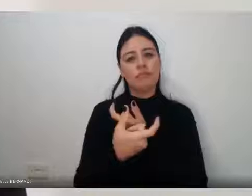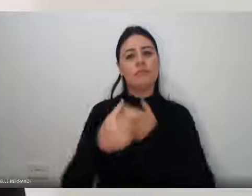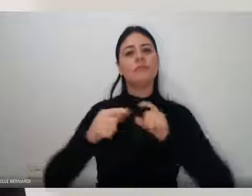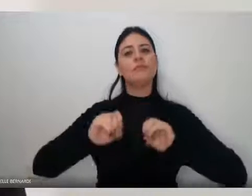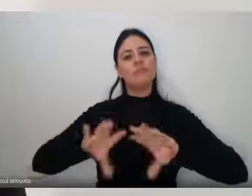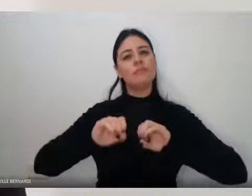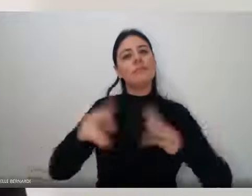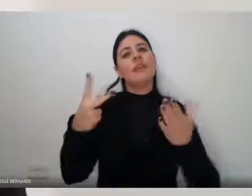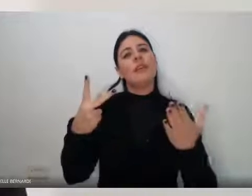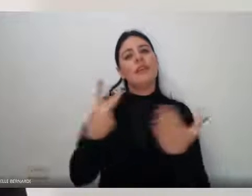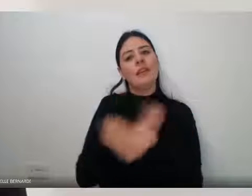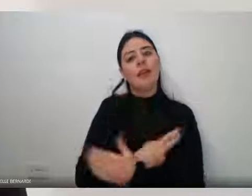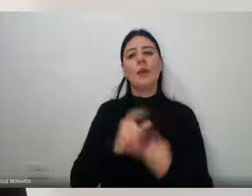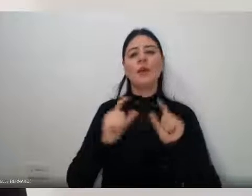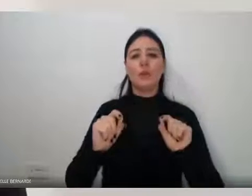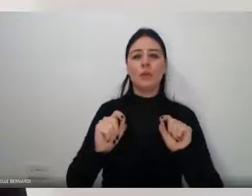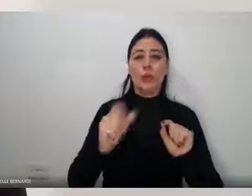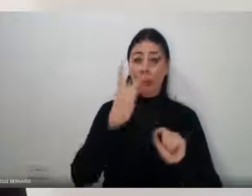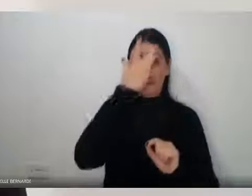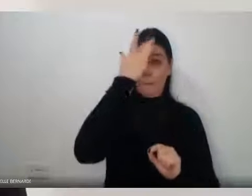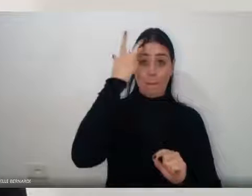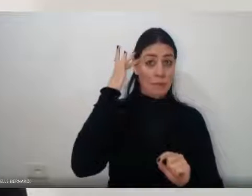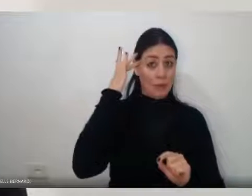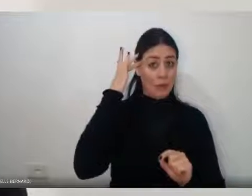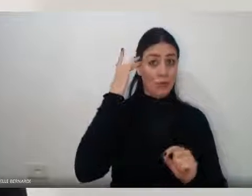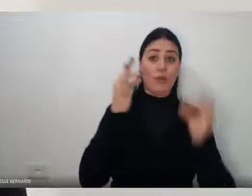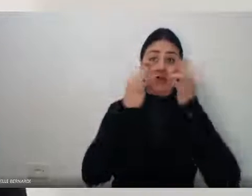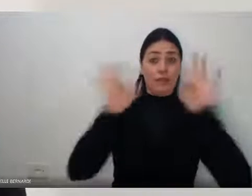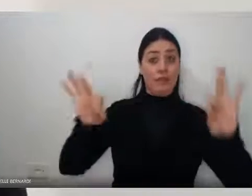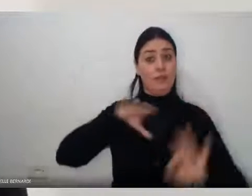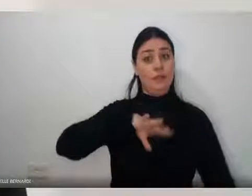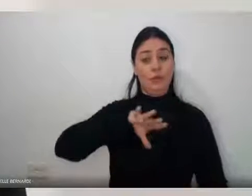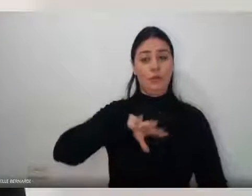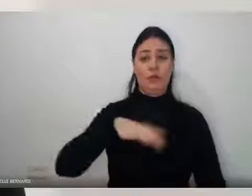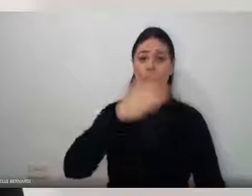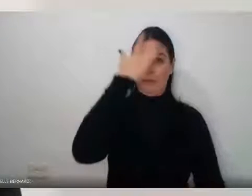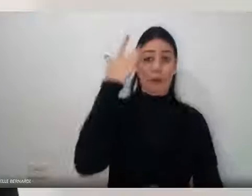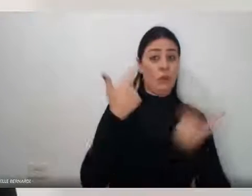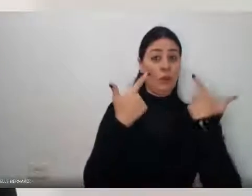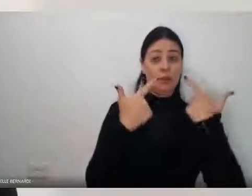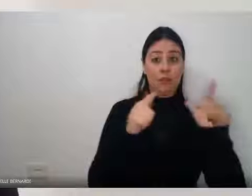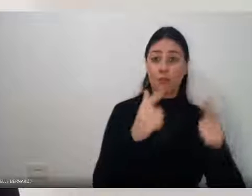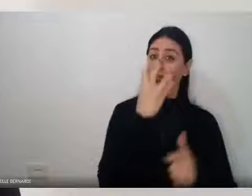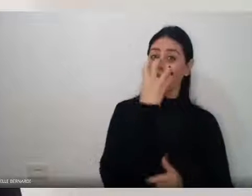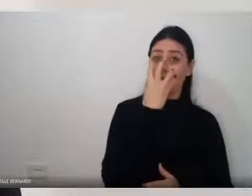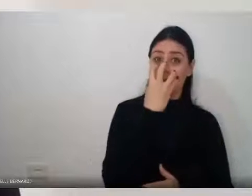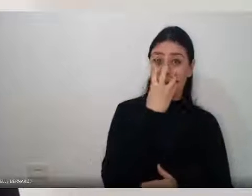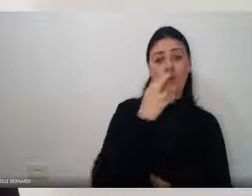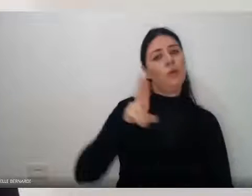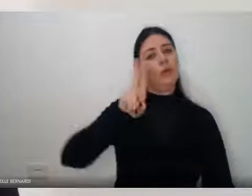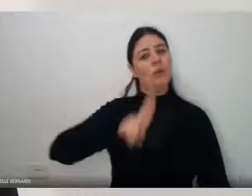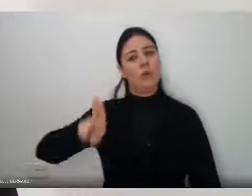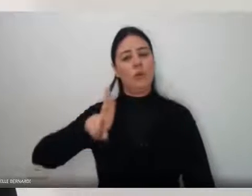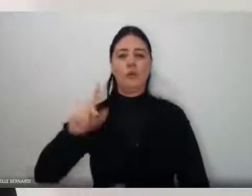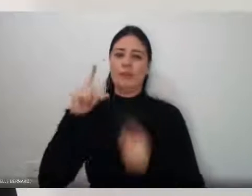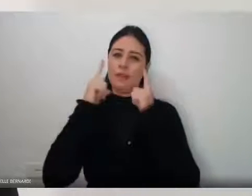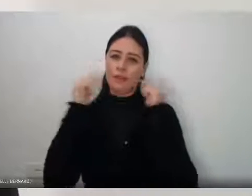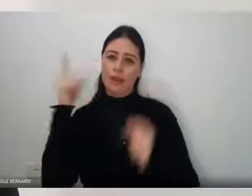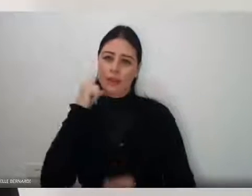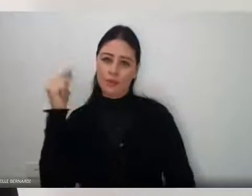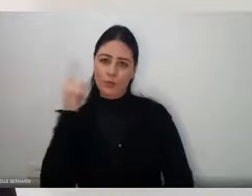O provérbio transmitido de forma correta deveria ser, quem não tem cão, caça